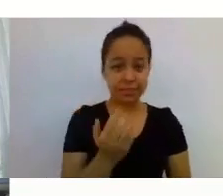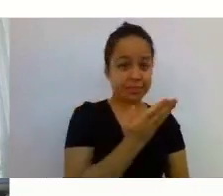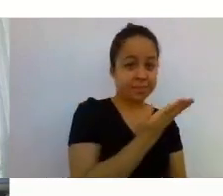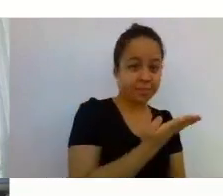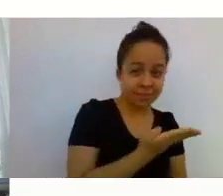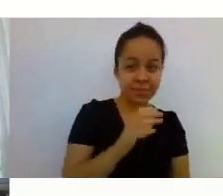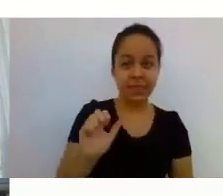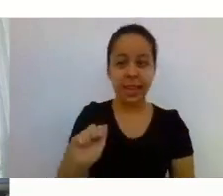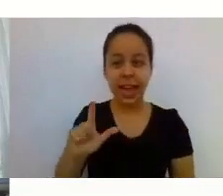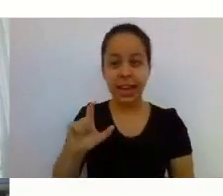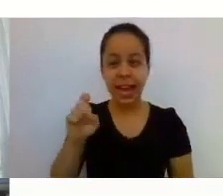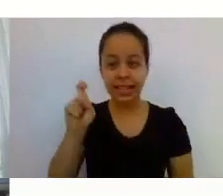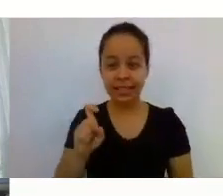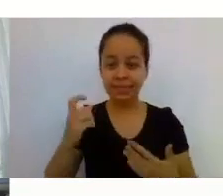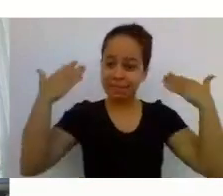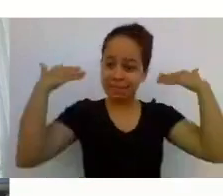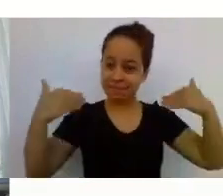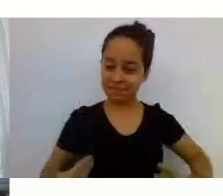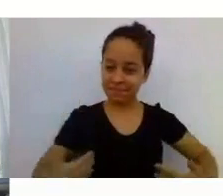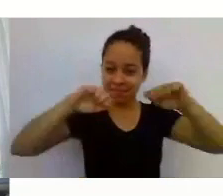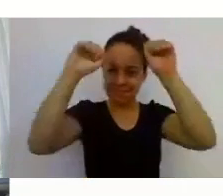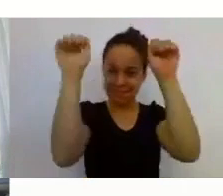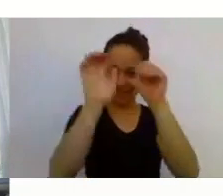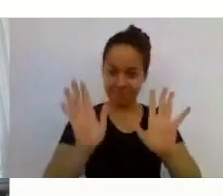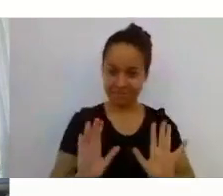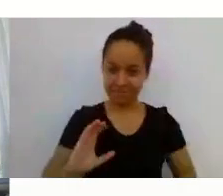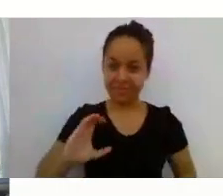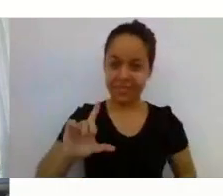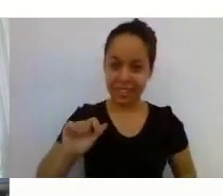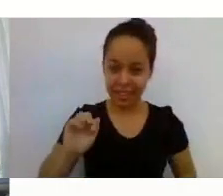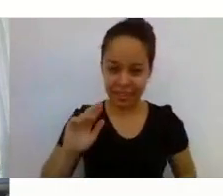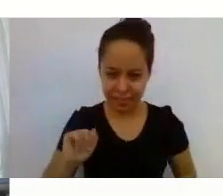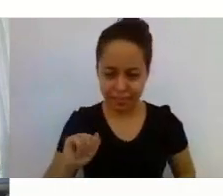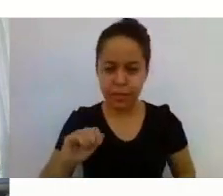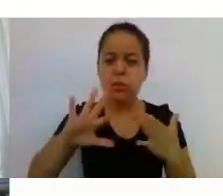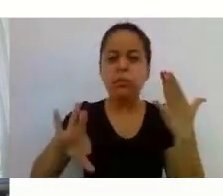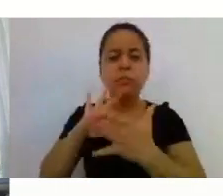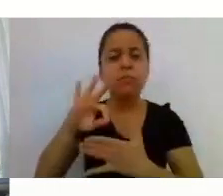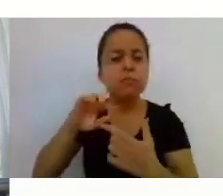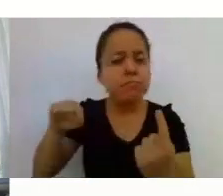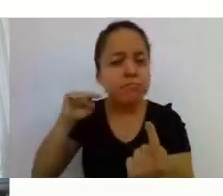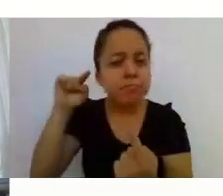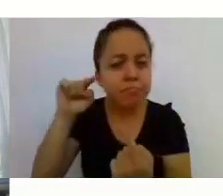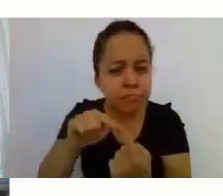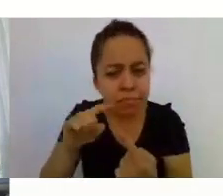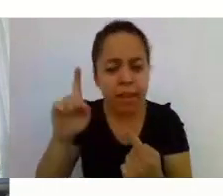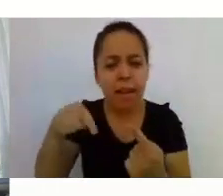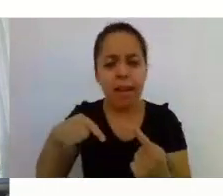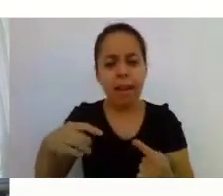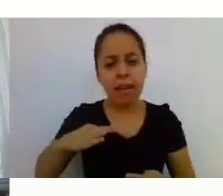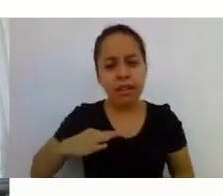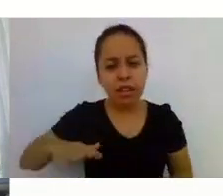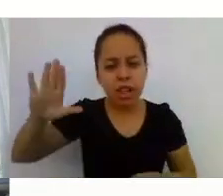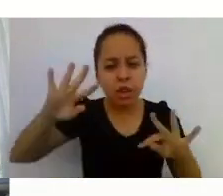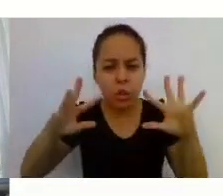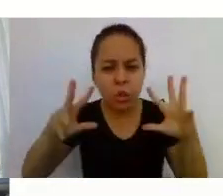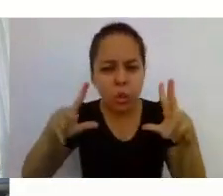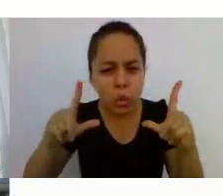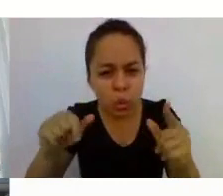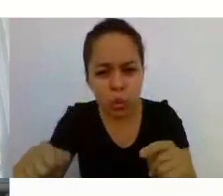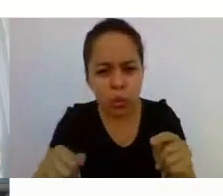Silva e Clara Marques. O sorteio visa classificar todos os candidatos com inscrições